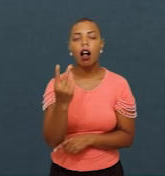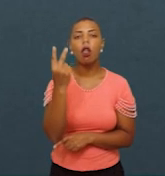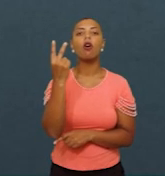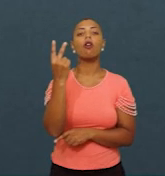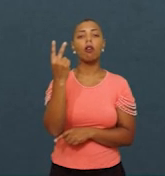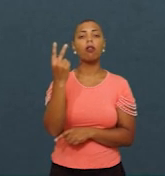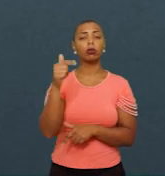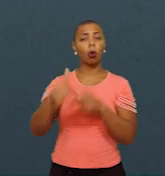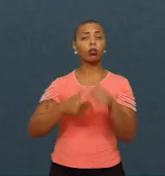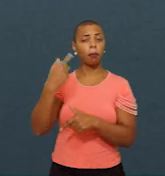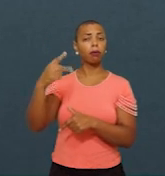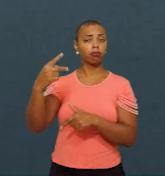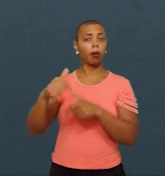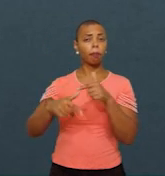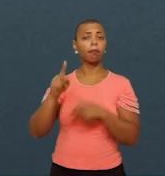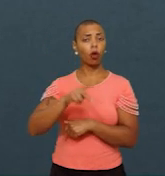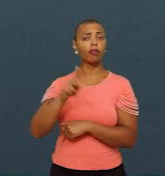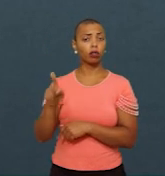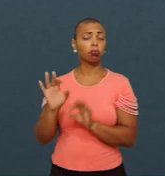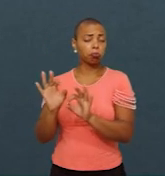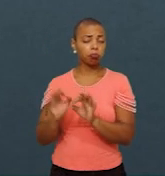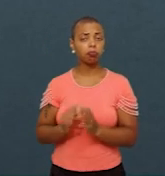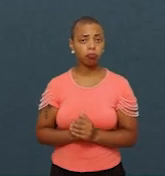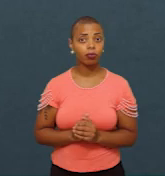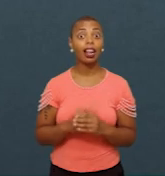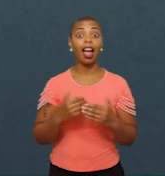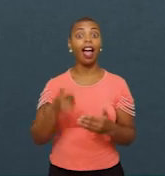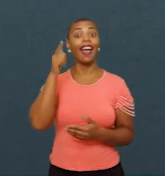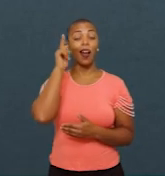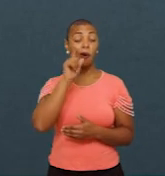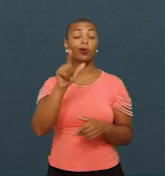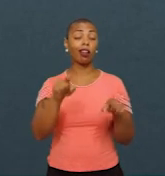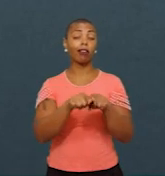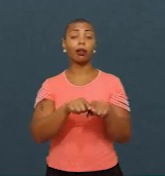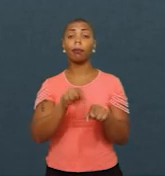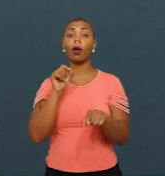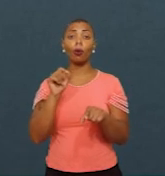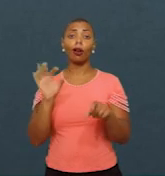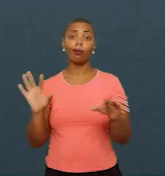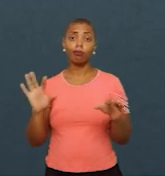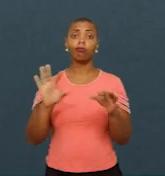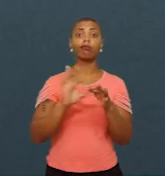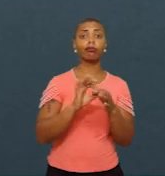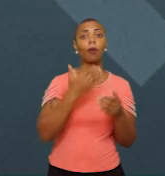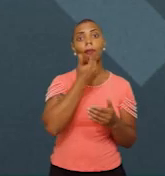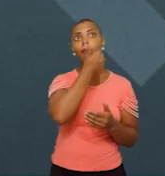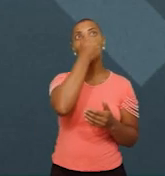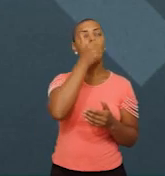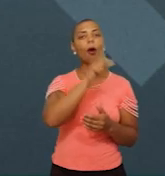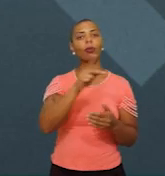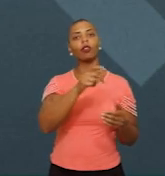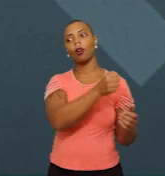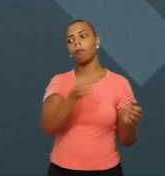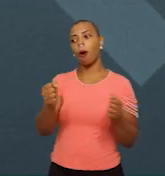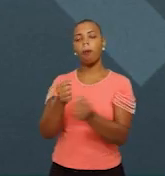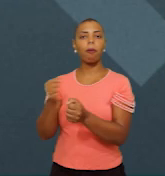o trabalho dos professores mesmo, a gente consegue também atrair os melhores profissionais. Do ponto de